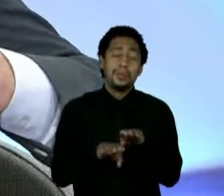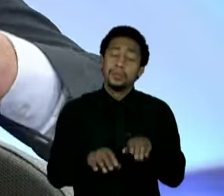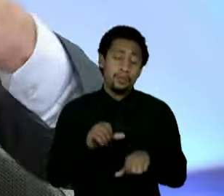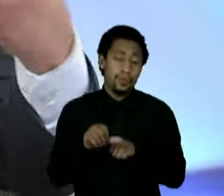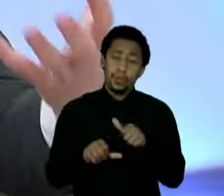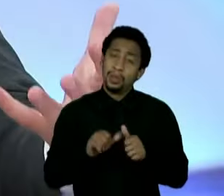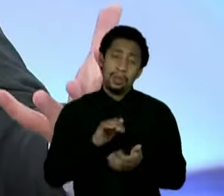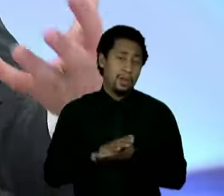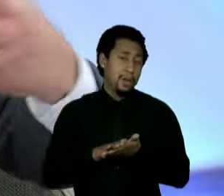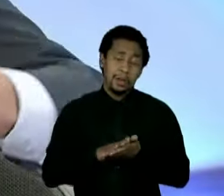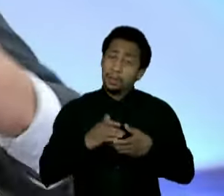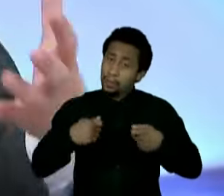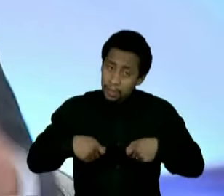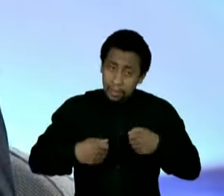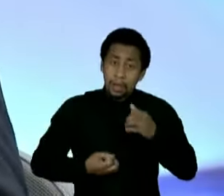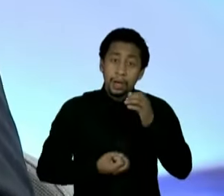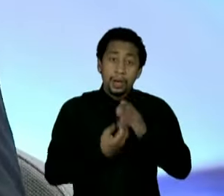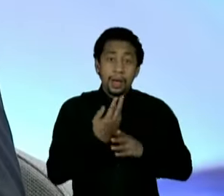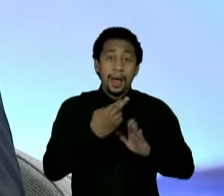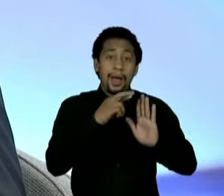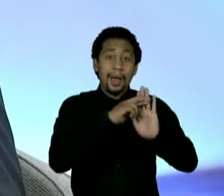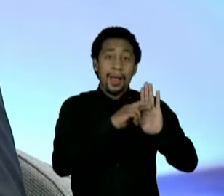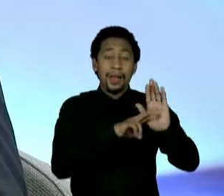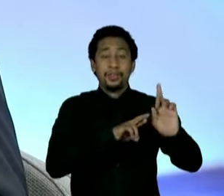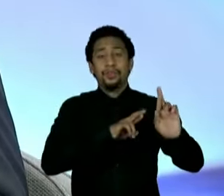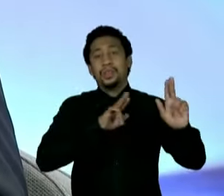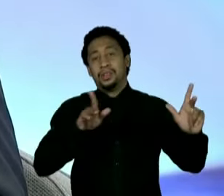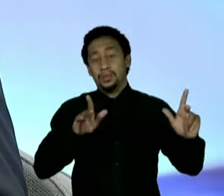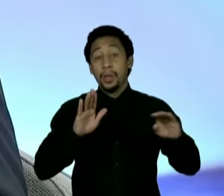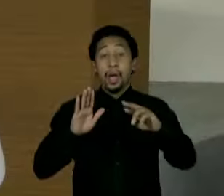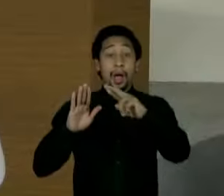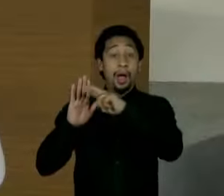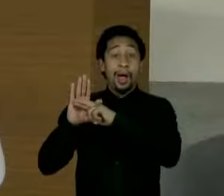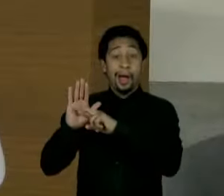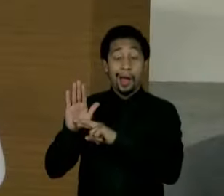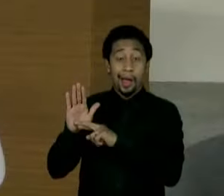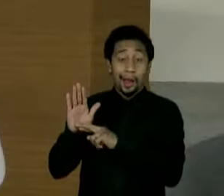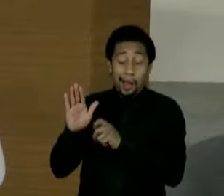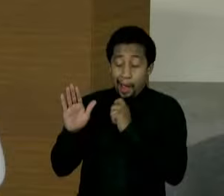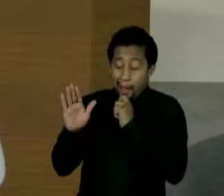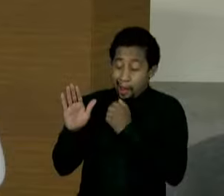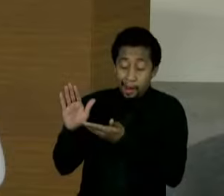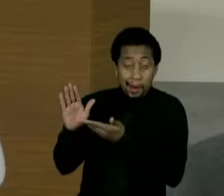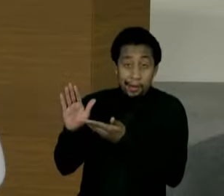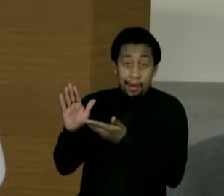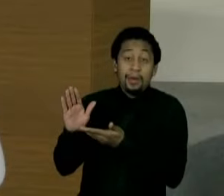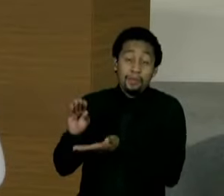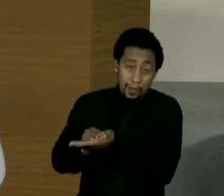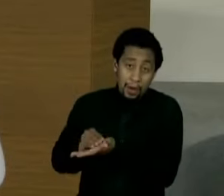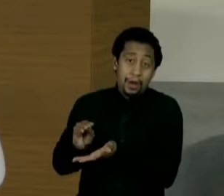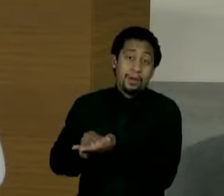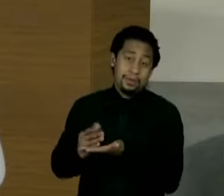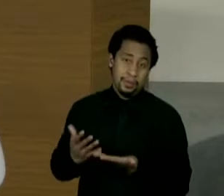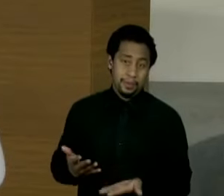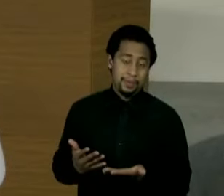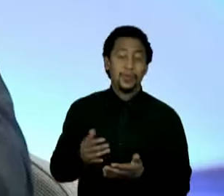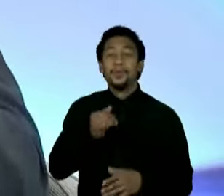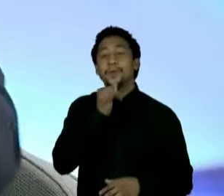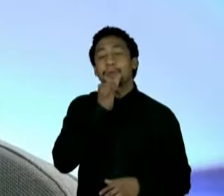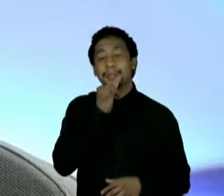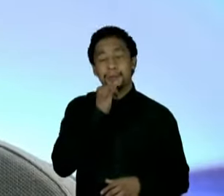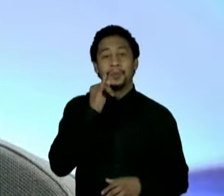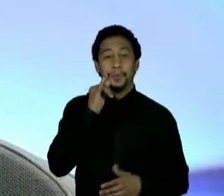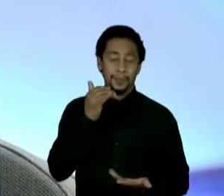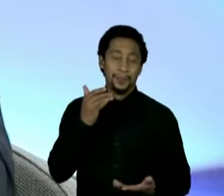criar outras regras. Essas regras que existem hoje não são suficientes, né? Do ponto de vista do ICMS, por exemplo, o Estado de São Paulo paga todos os meses